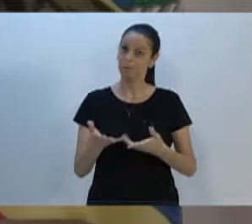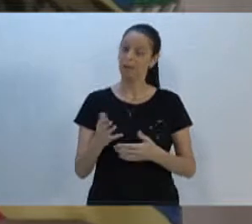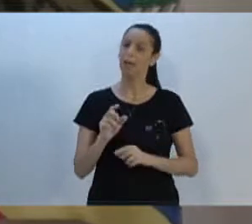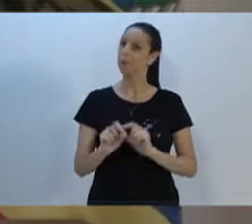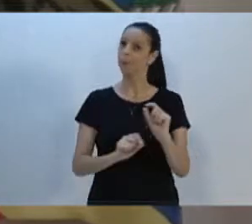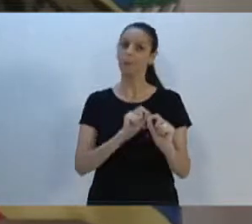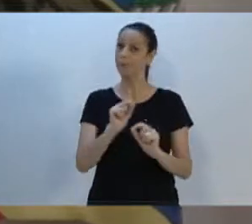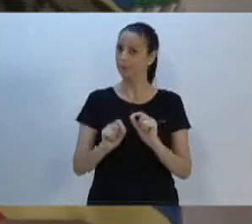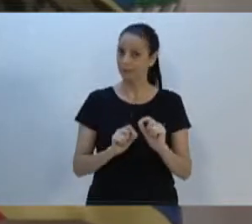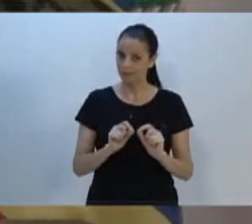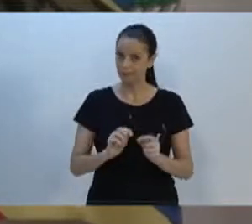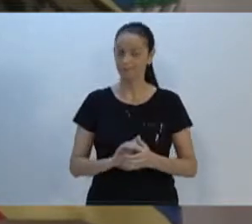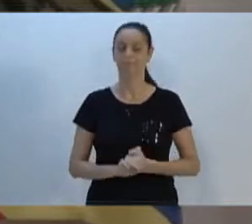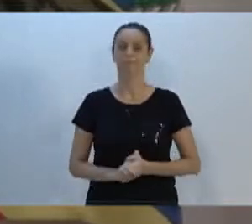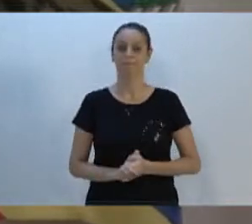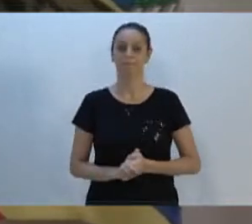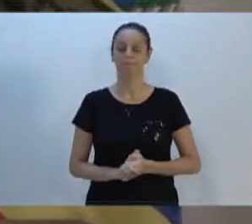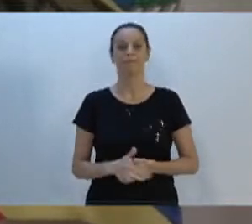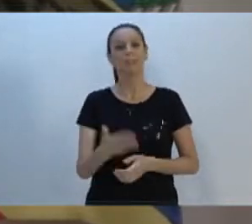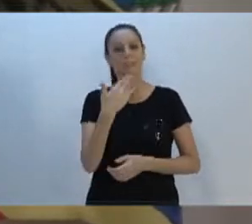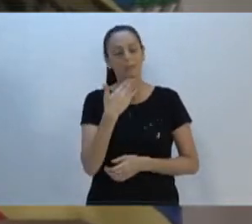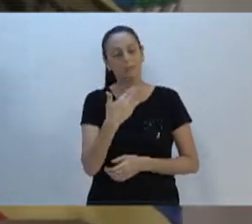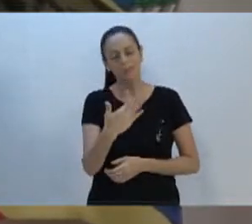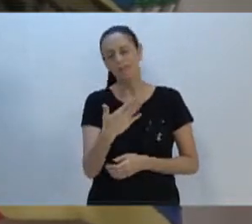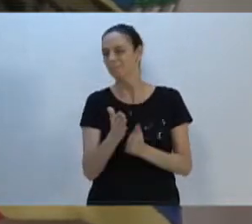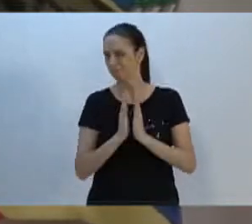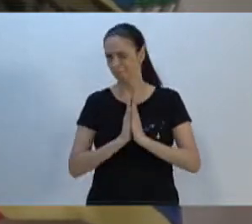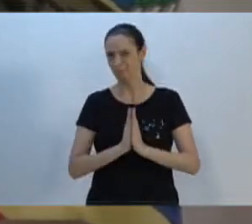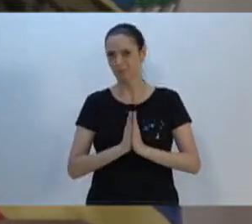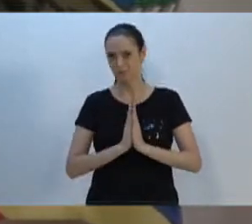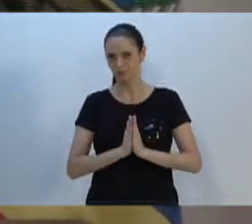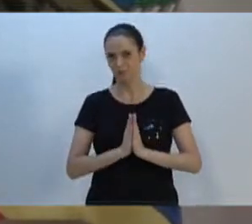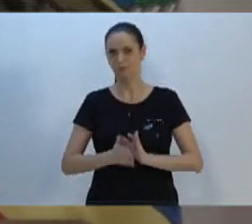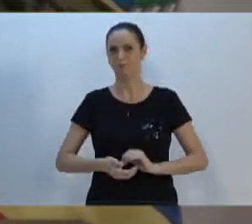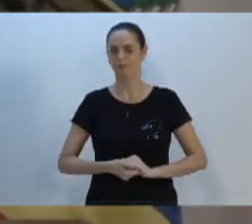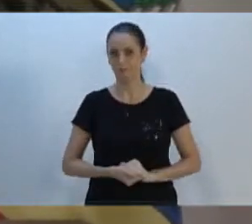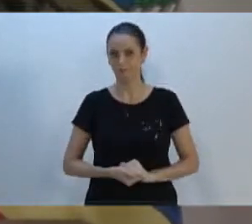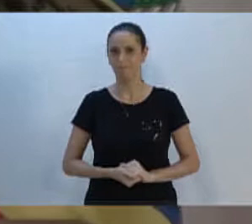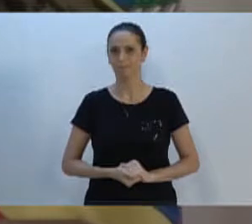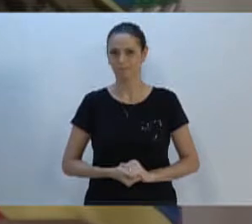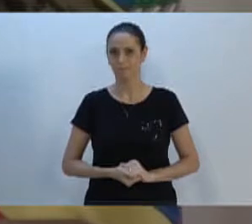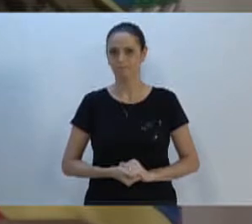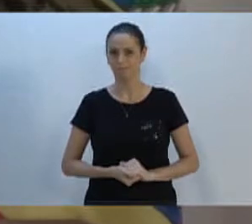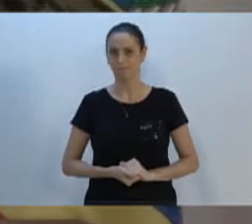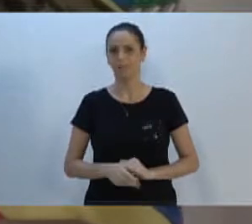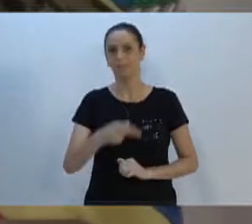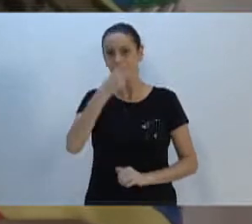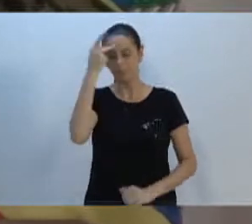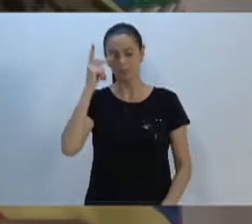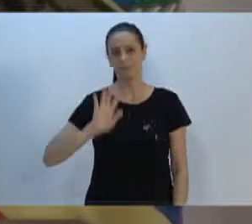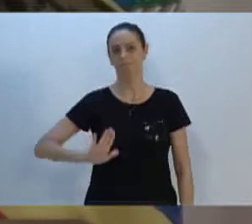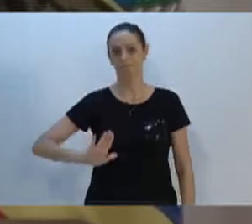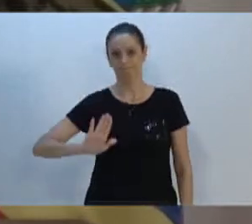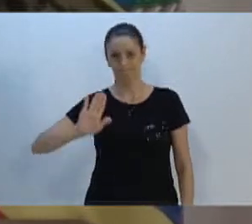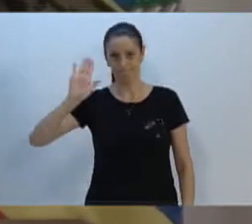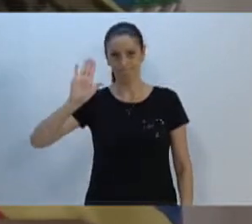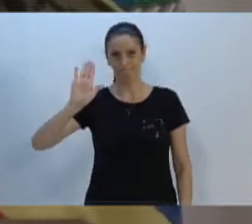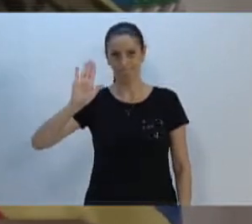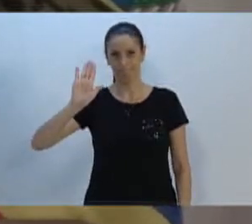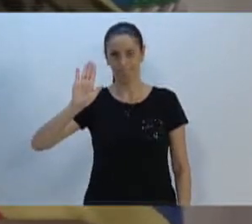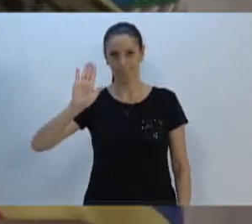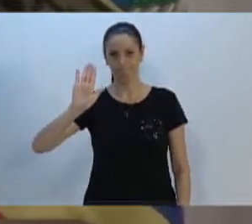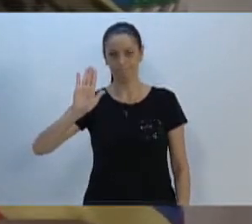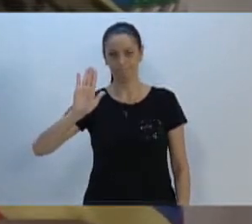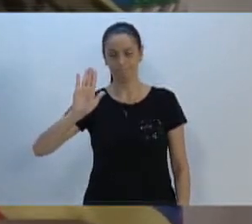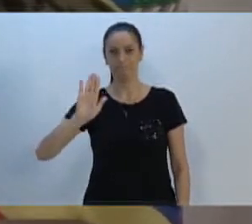gostaria de pedir encarecidamente aos pré-candidatos, eu digo pré